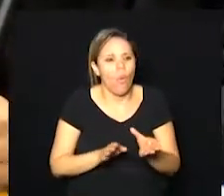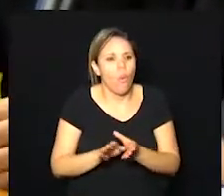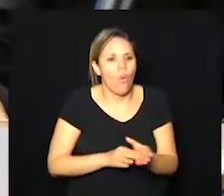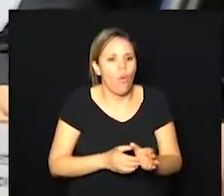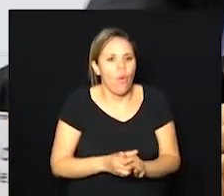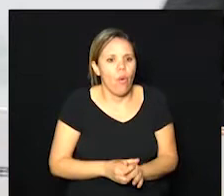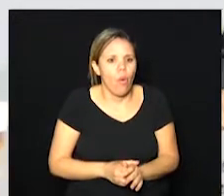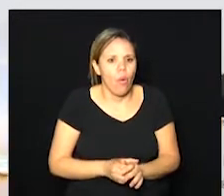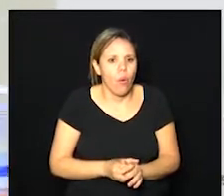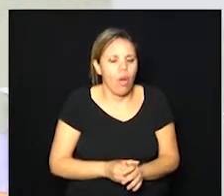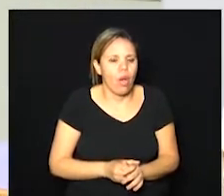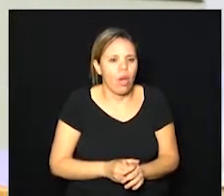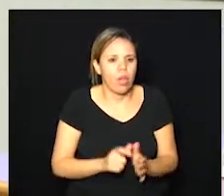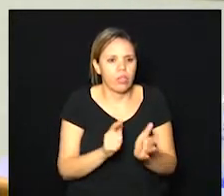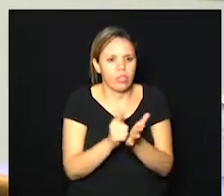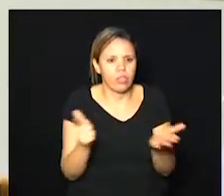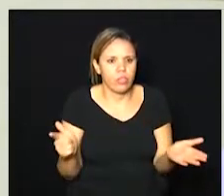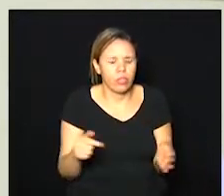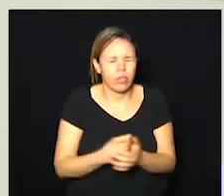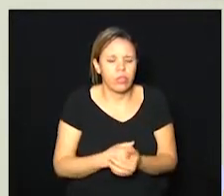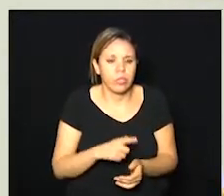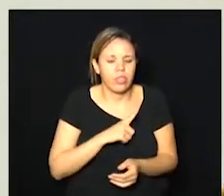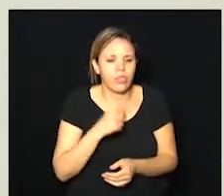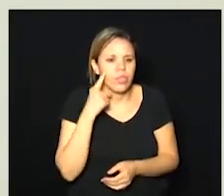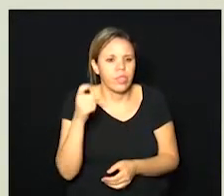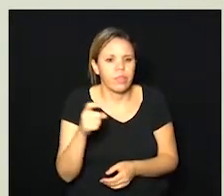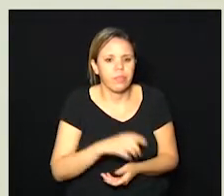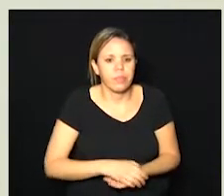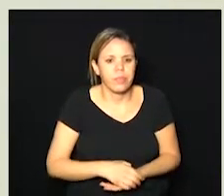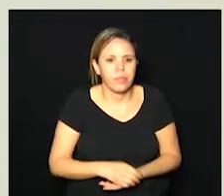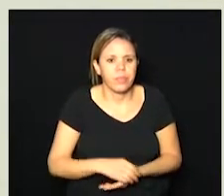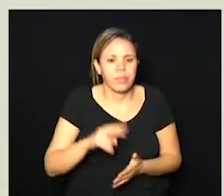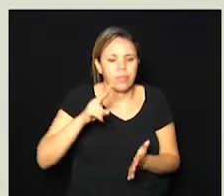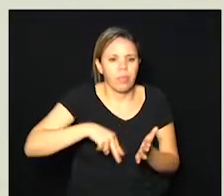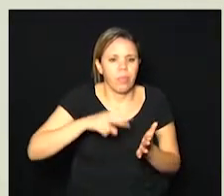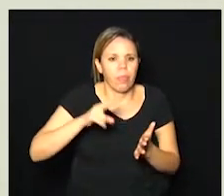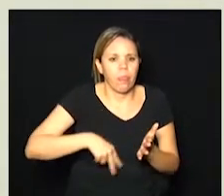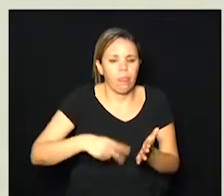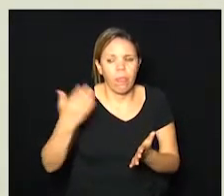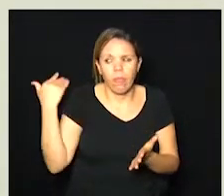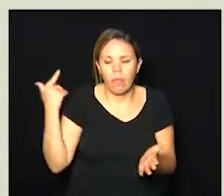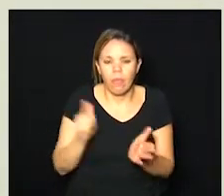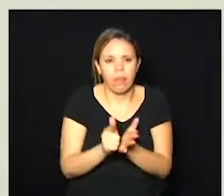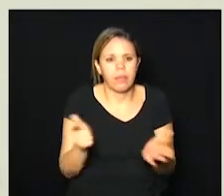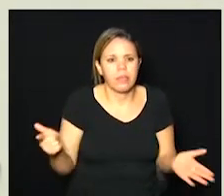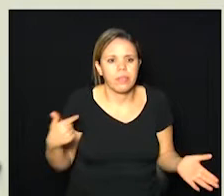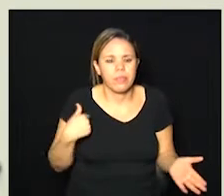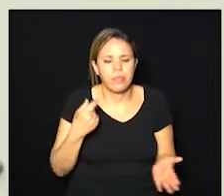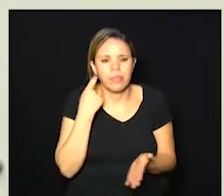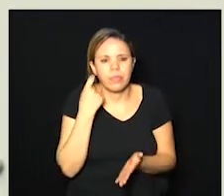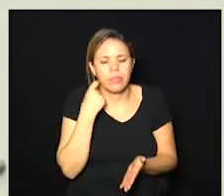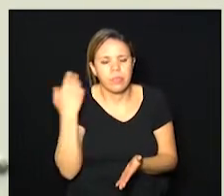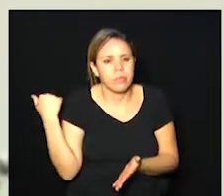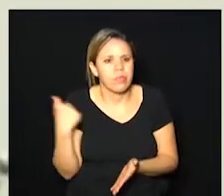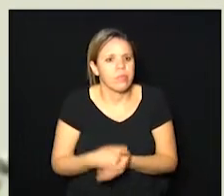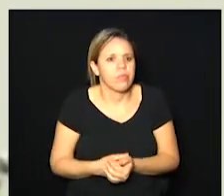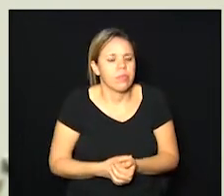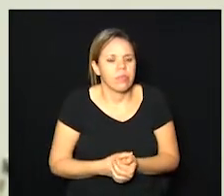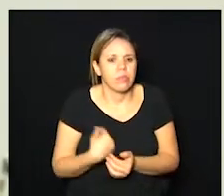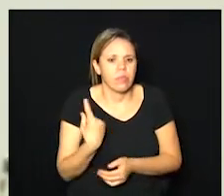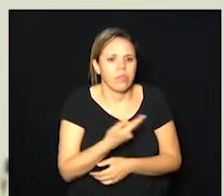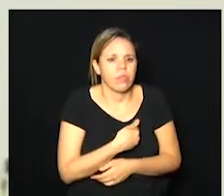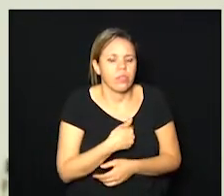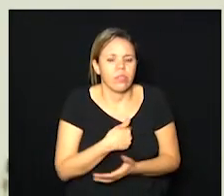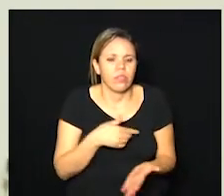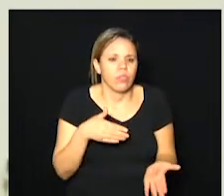aos jornalistas a quem tiver interesse que leiam o nosso último boletim que saiu na sexta-feira o nosso